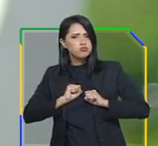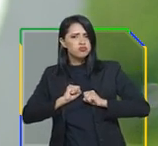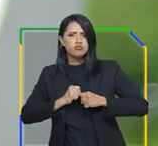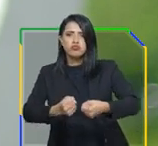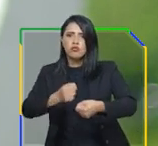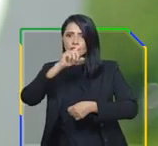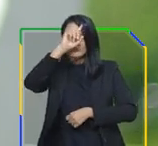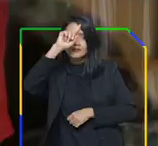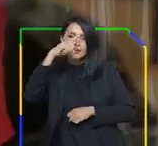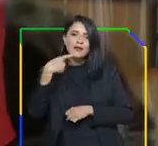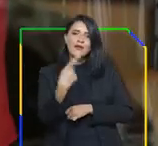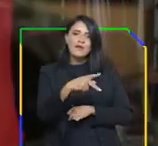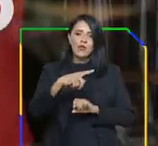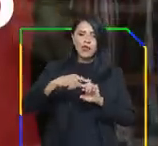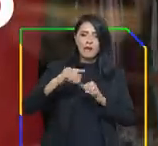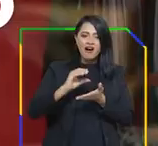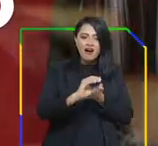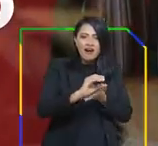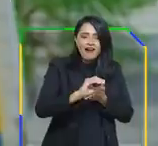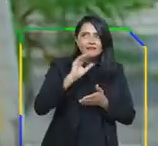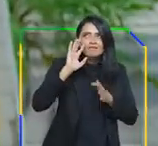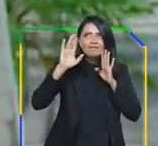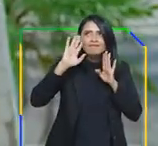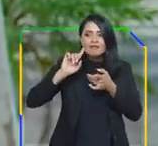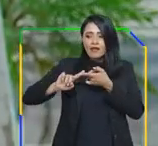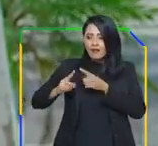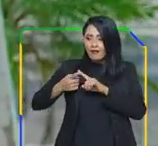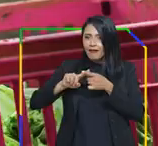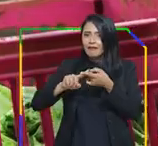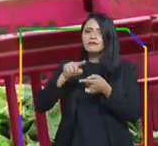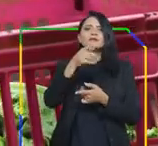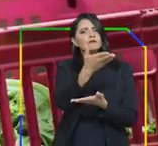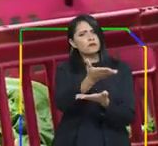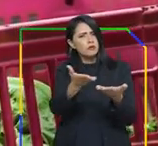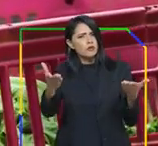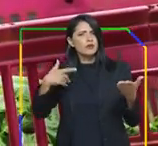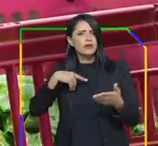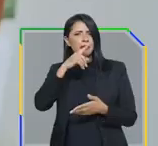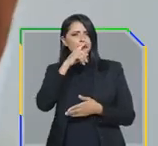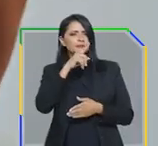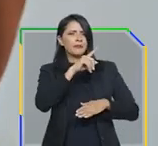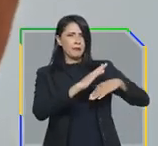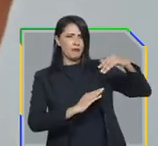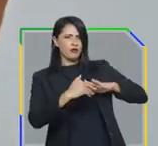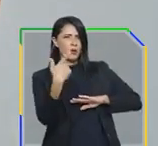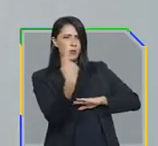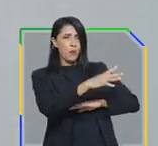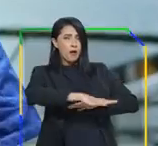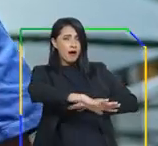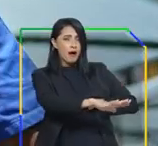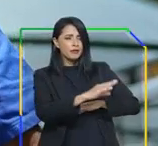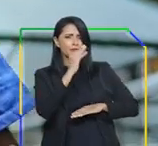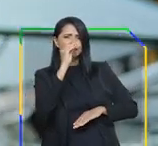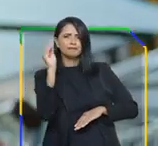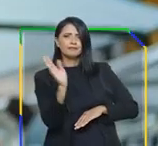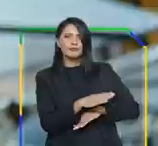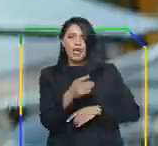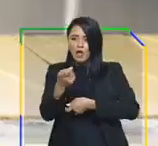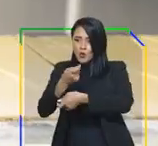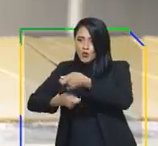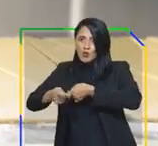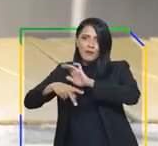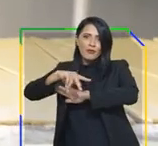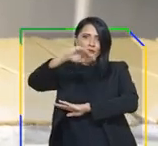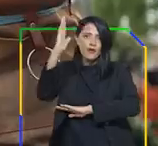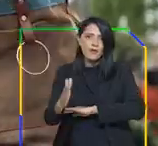o seu esforço e criatividade no pequeno empreendimento que sonharam. Vocês que ignoraram o especialista do mercado, fizeram a economia